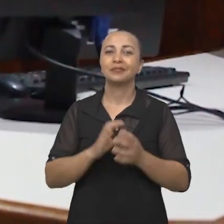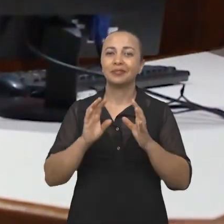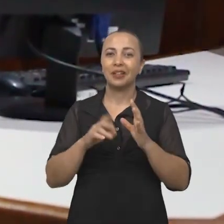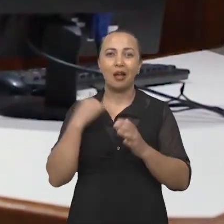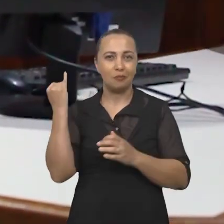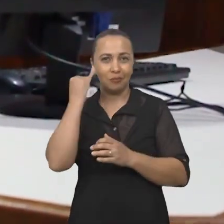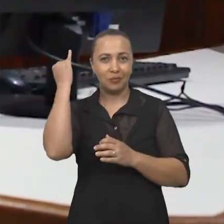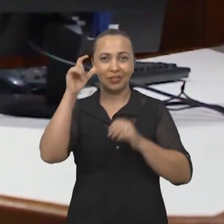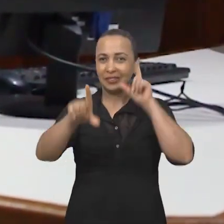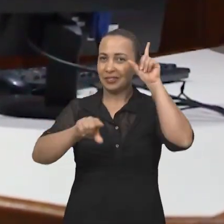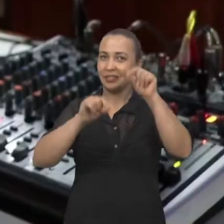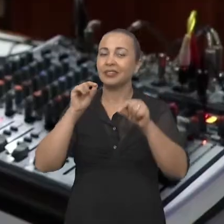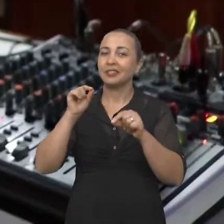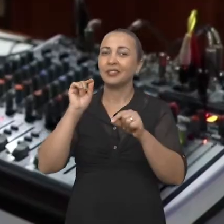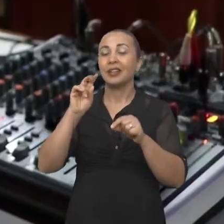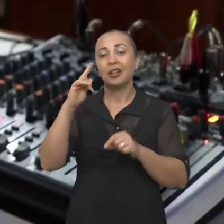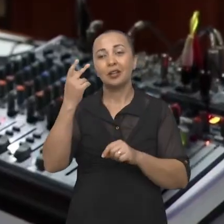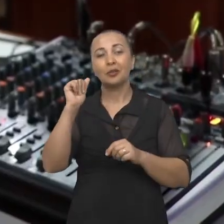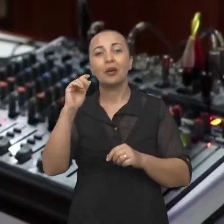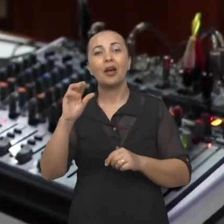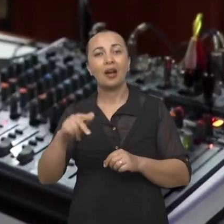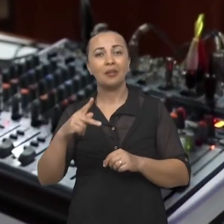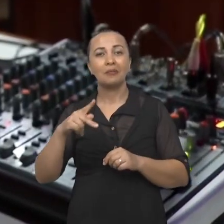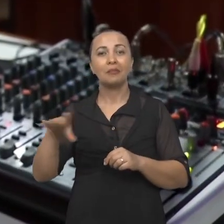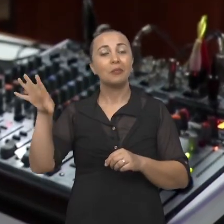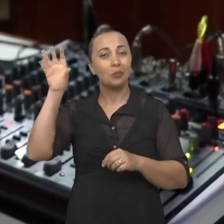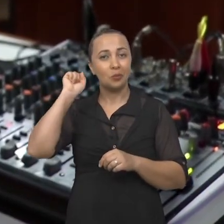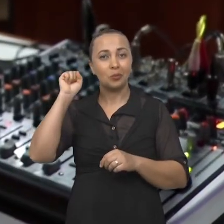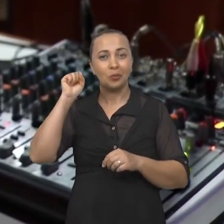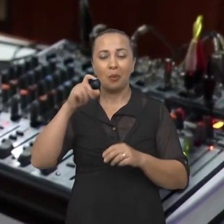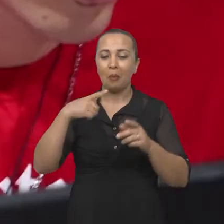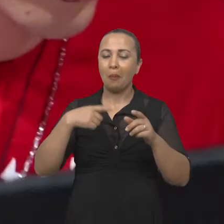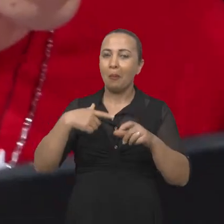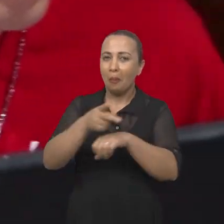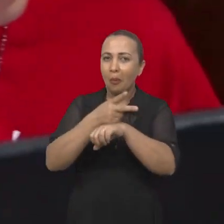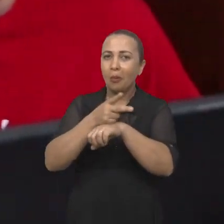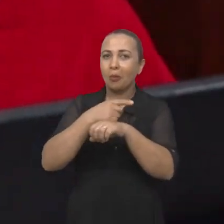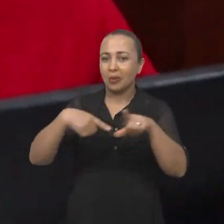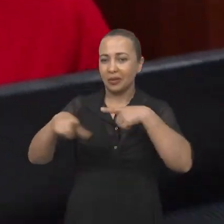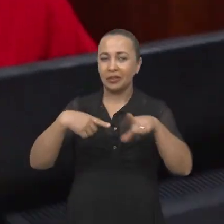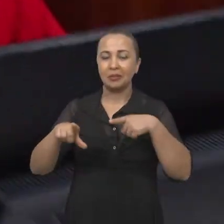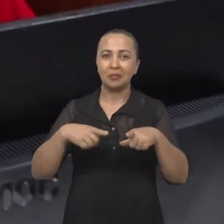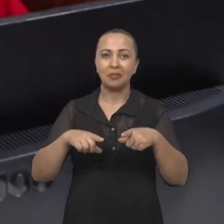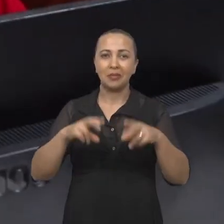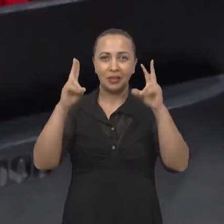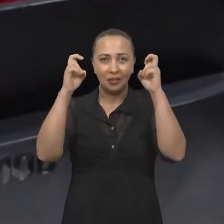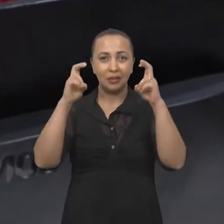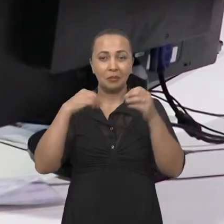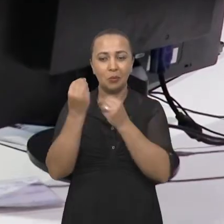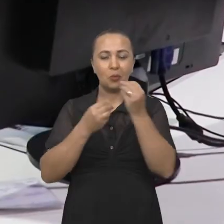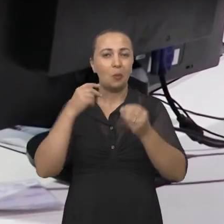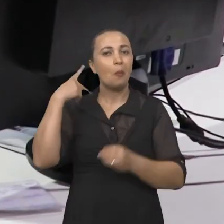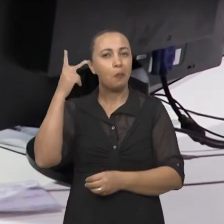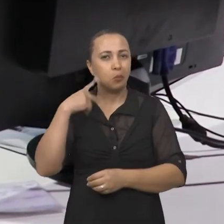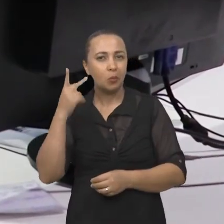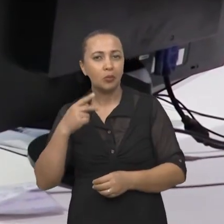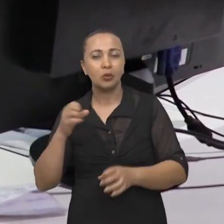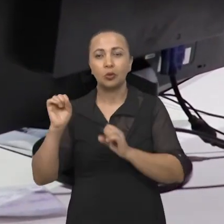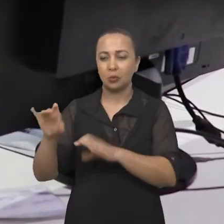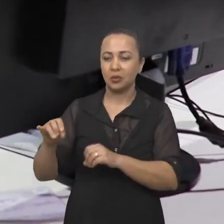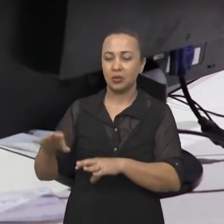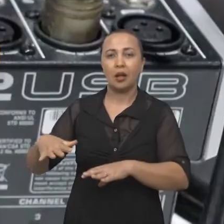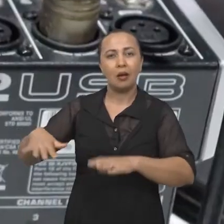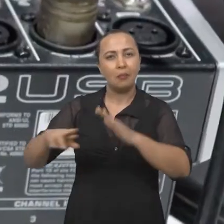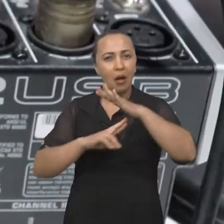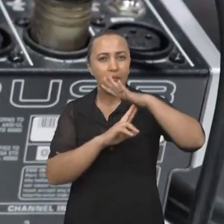É importante destacar que no Rap ao Som a gente procura trabalhar temas, não só como hip-hop, mas como a política, como a educação,